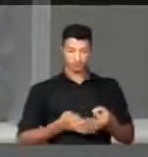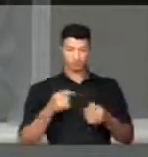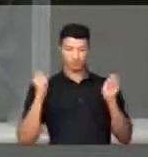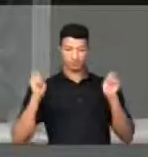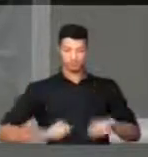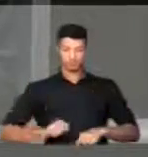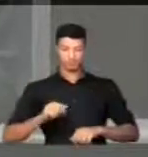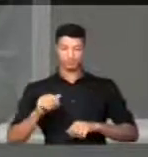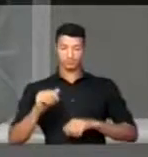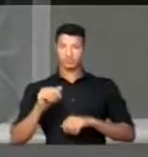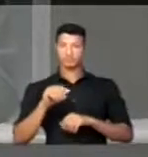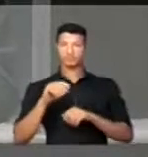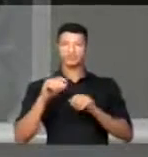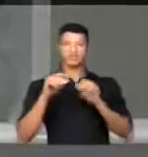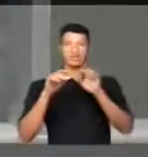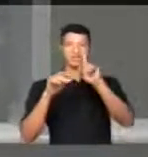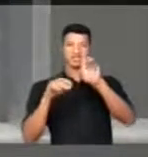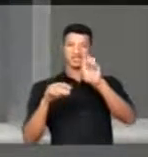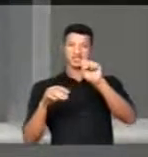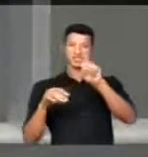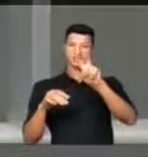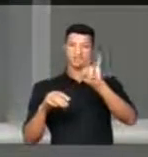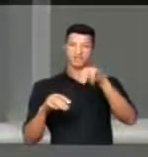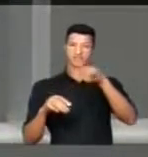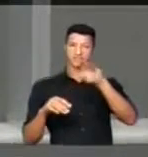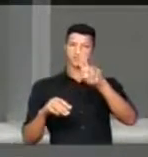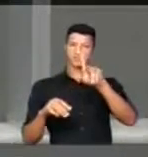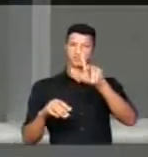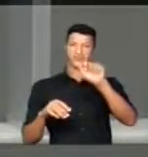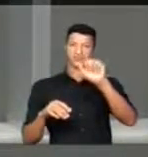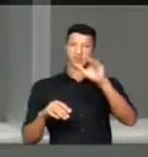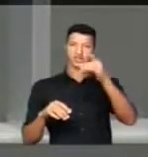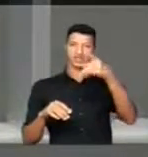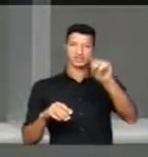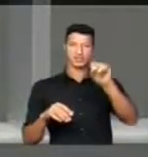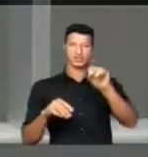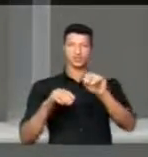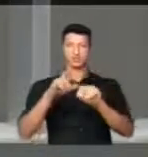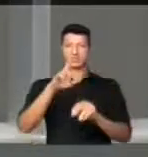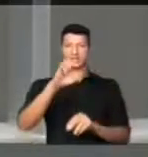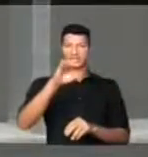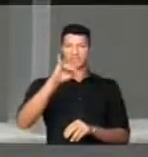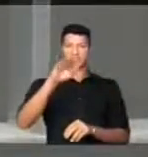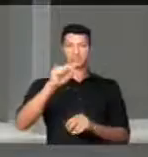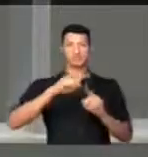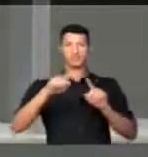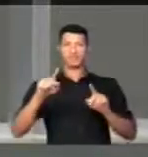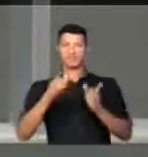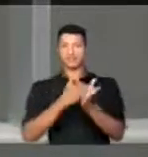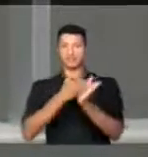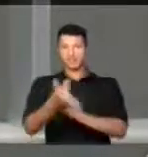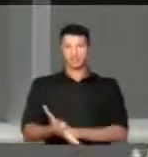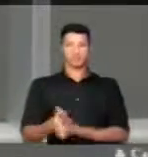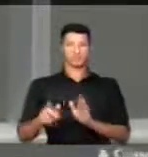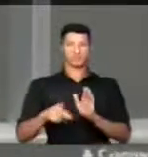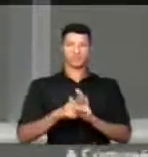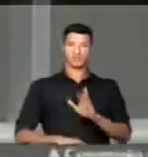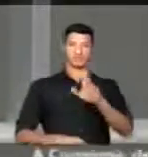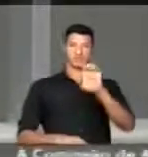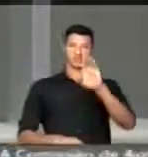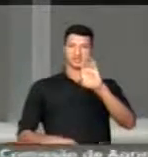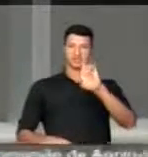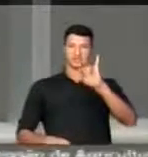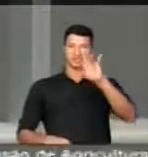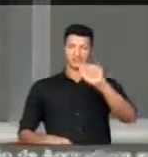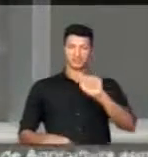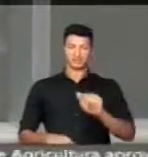deveria se chamar desvinculação de receitas da União, mas desvios de receitas